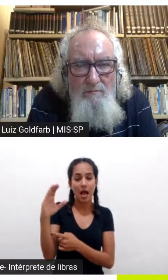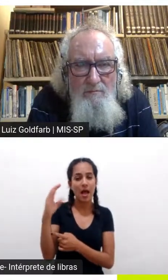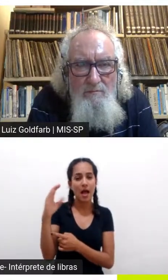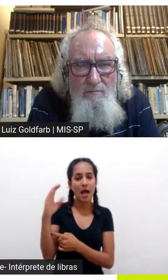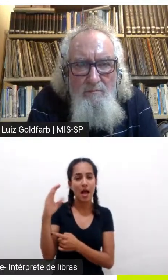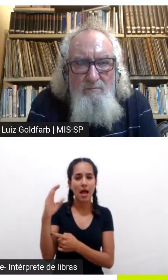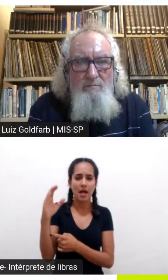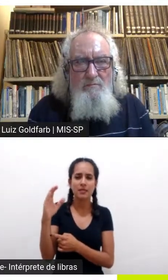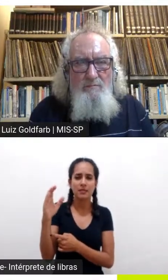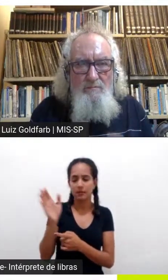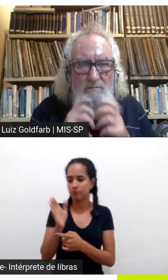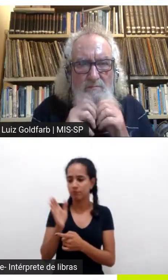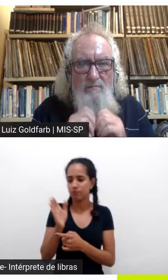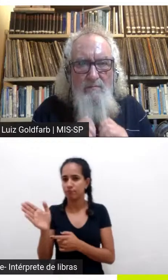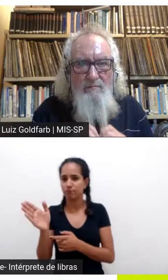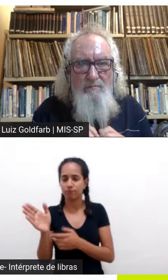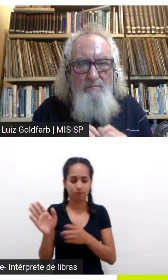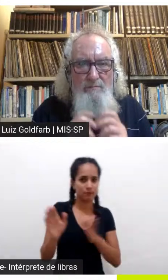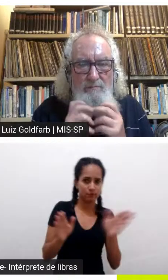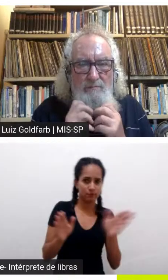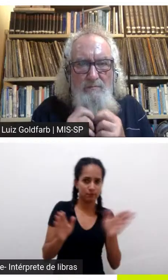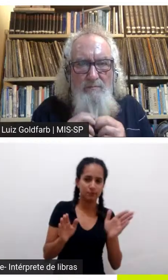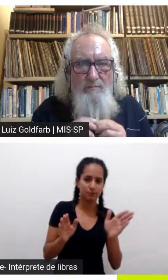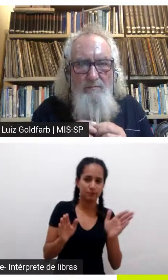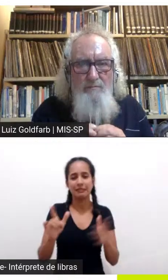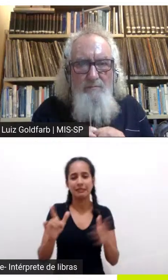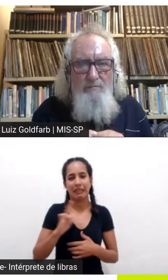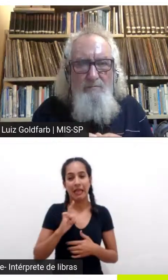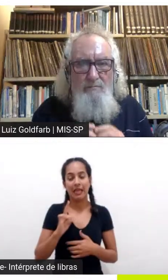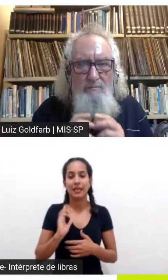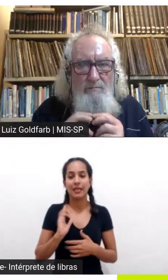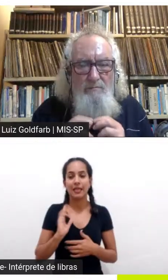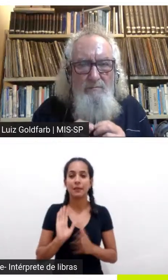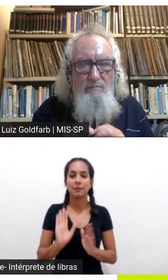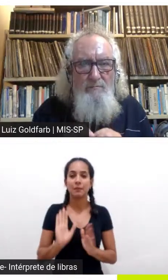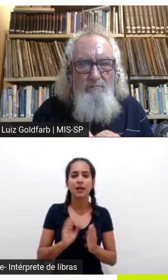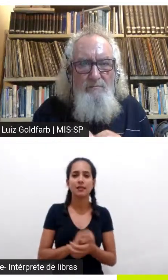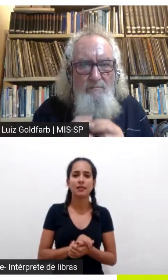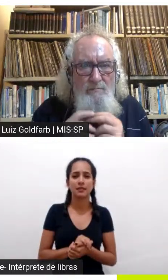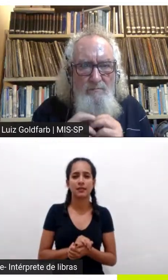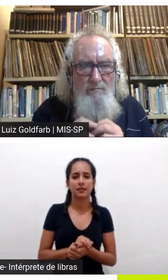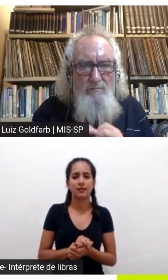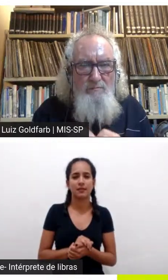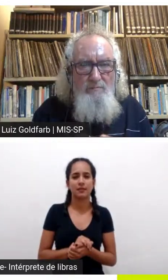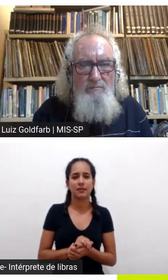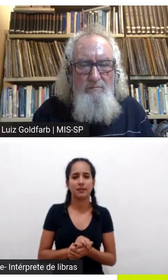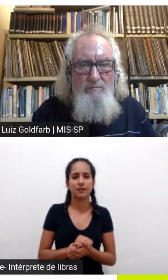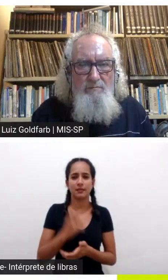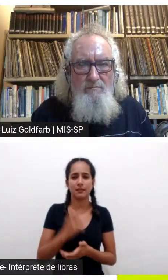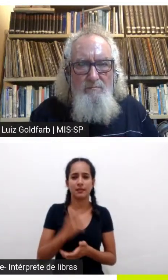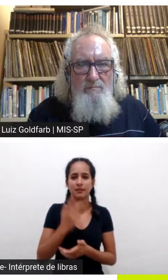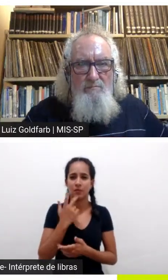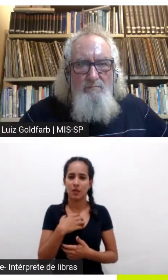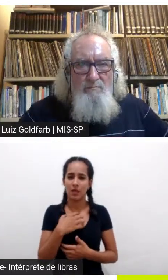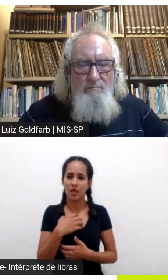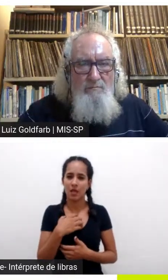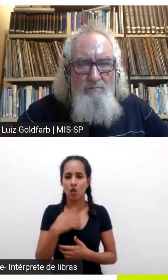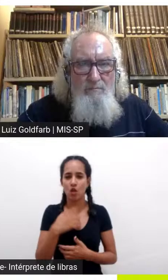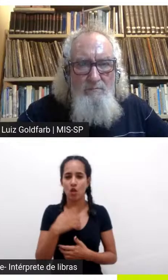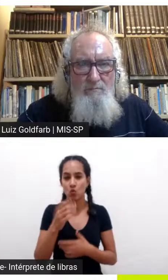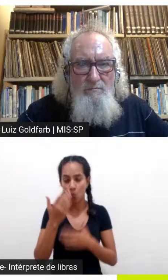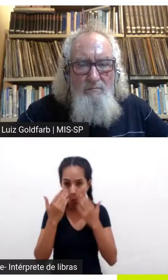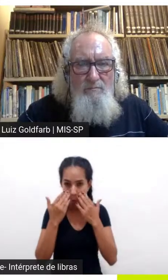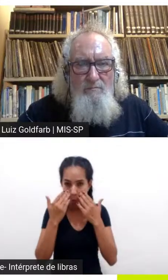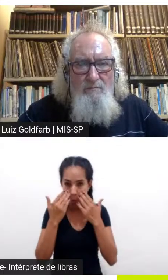lados eu também concordo que talvez ela não seja neutra né e eu até vou pegar a forma que o Harari apresenta todas essas novas